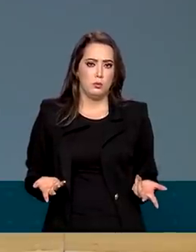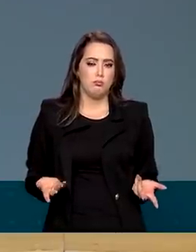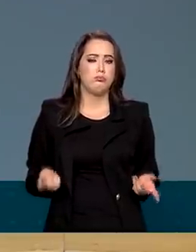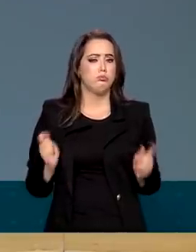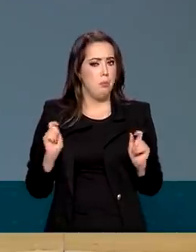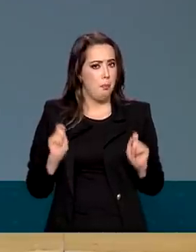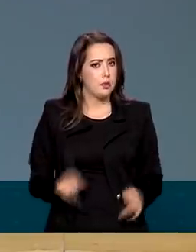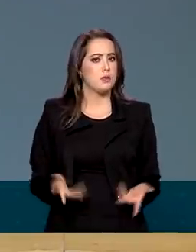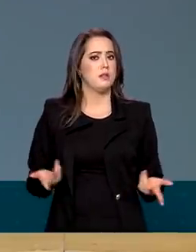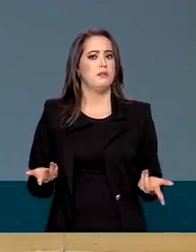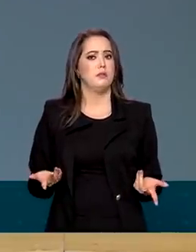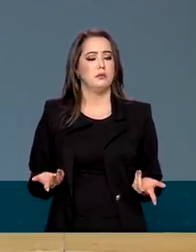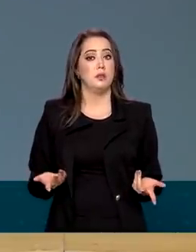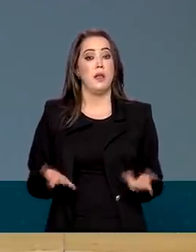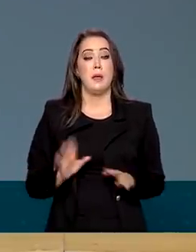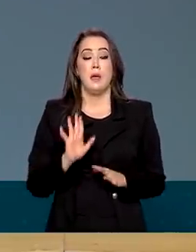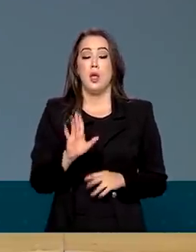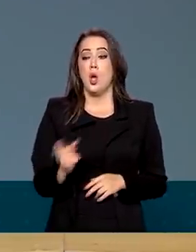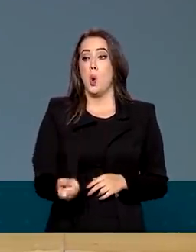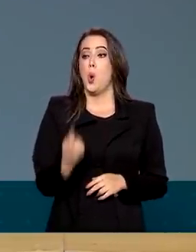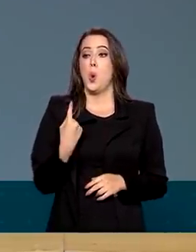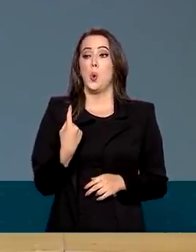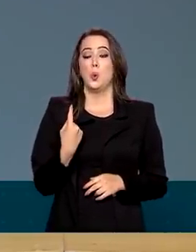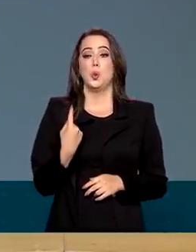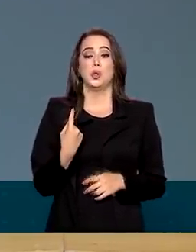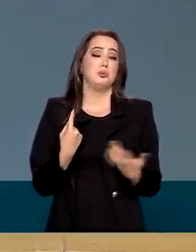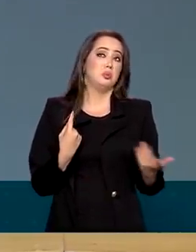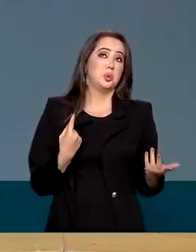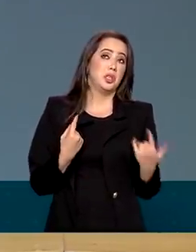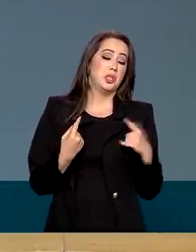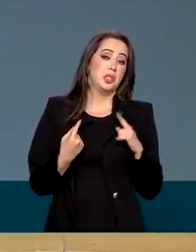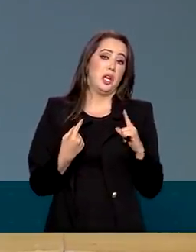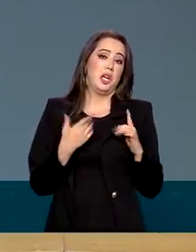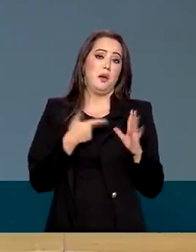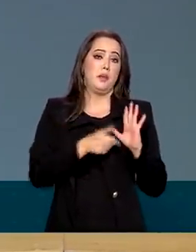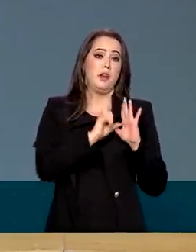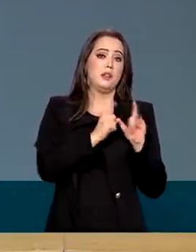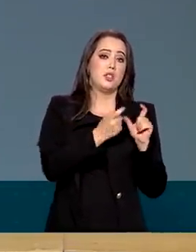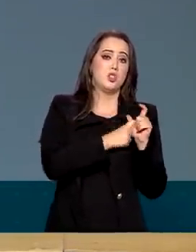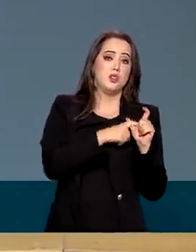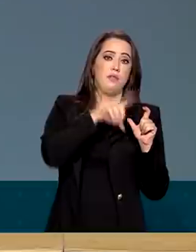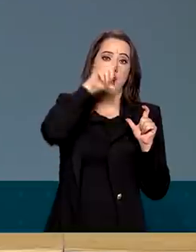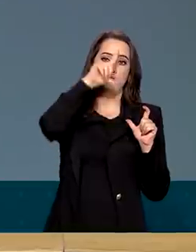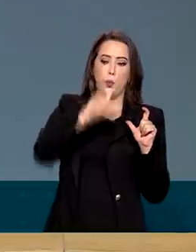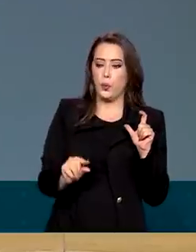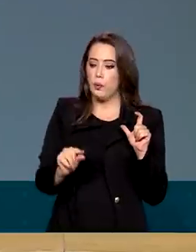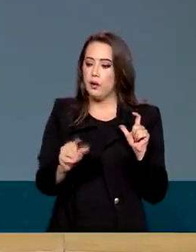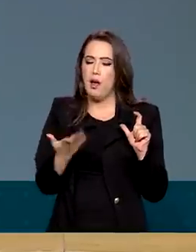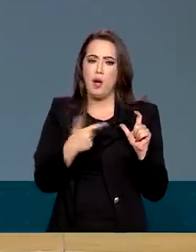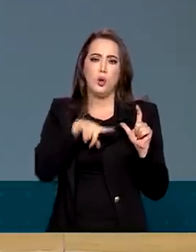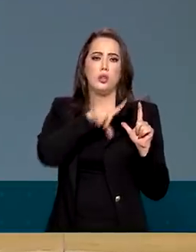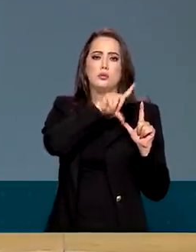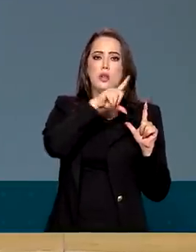possível. A única coisa que vai acontecer, olha, em vez de o déficit cair tão rápido, ele cai um pouco mais devagar.